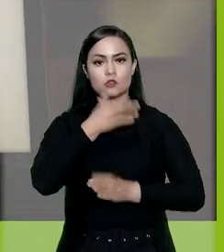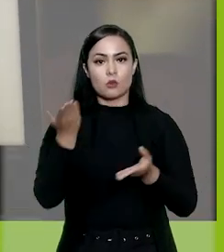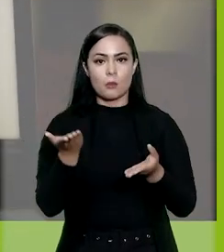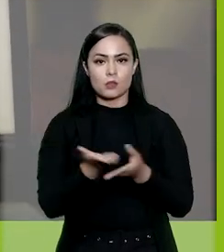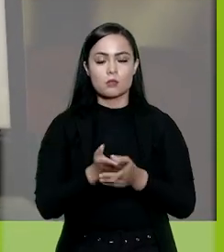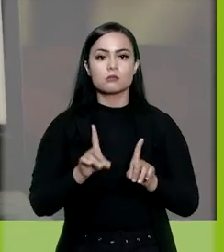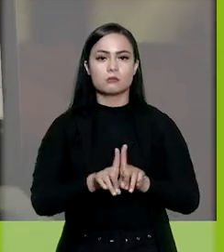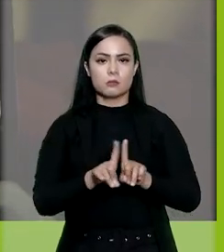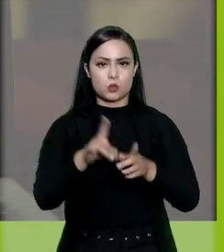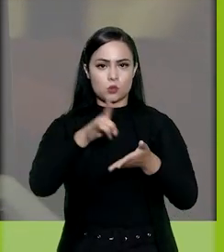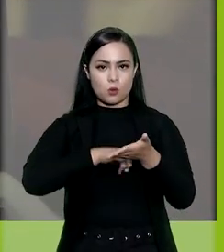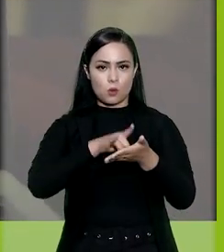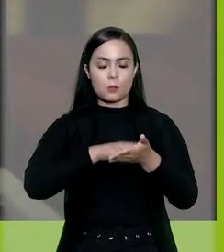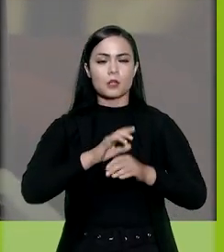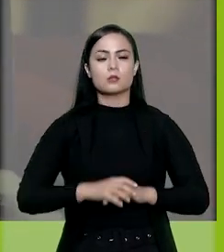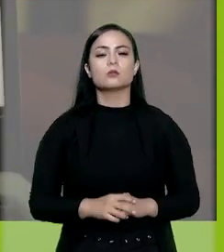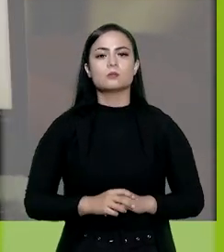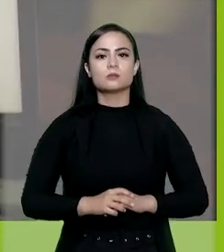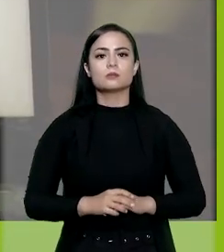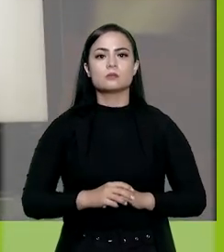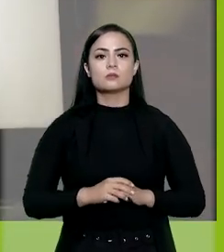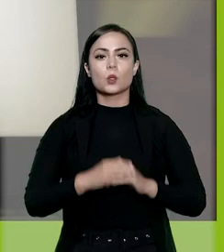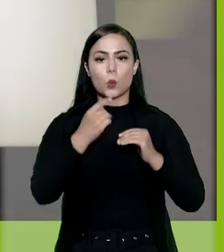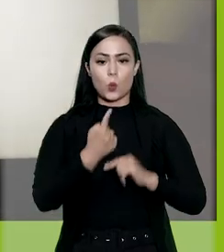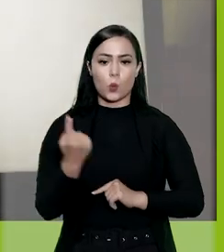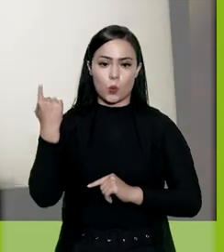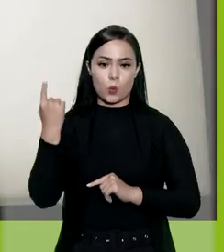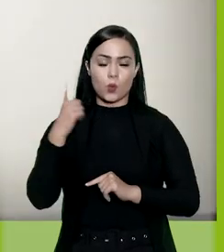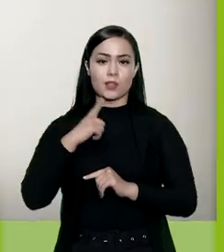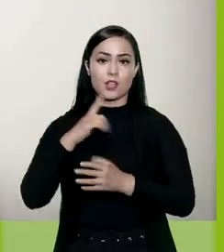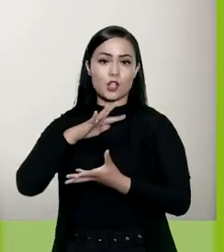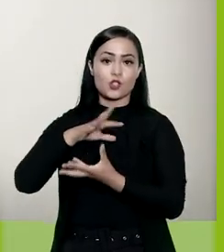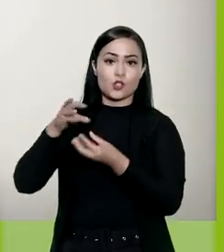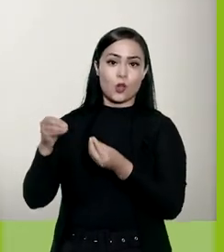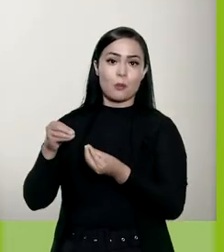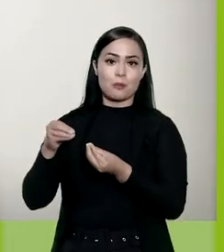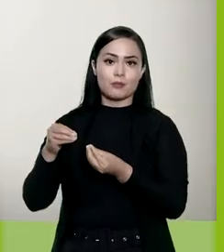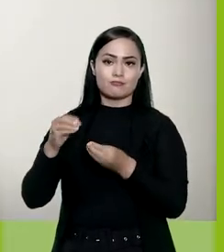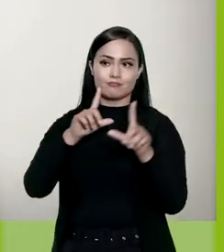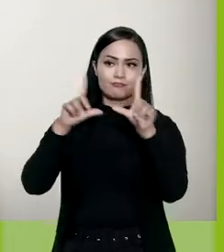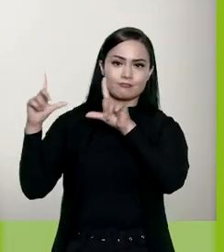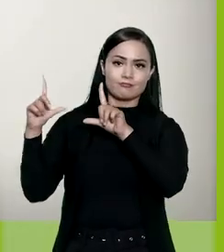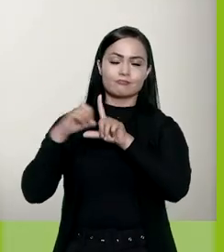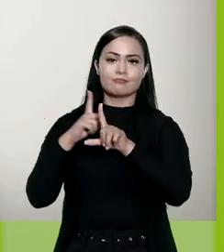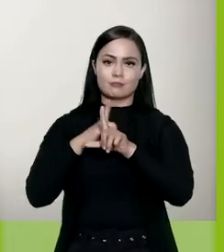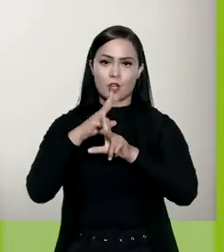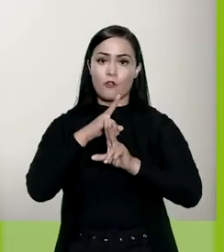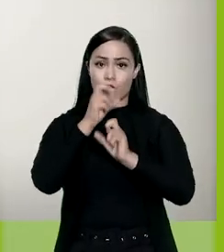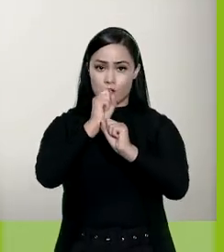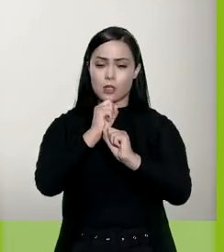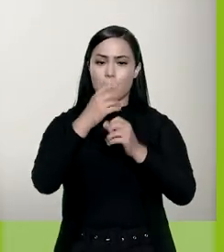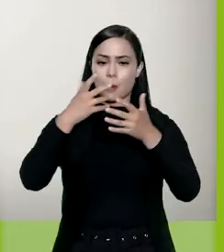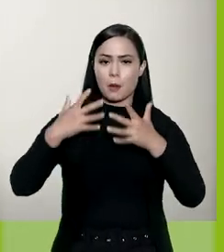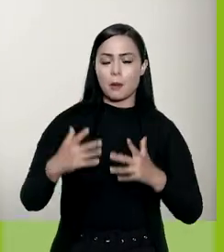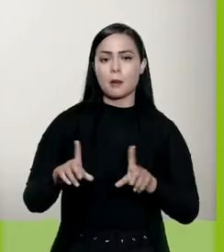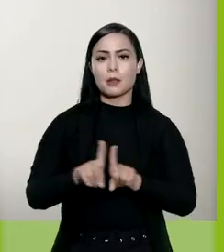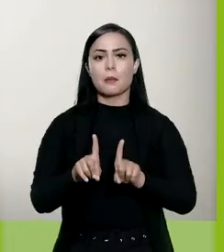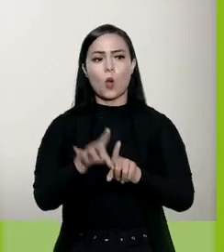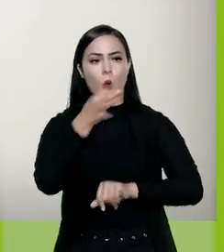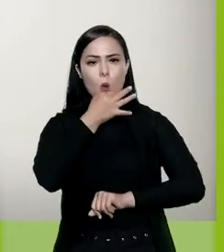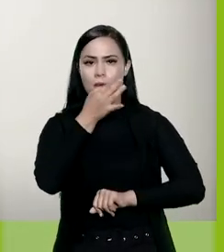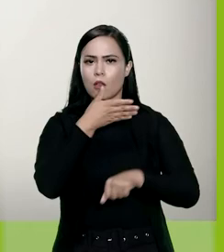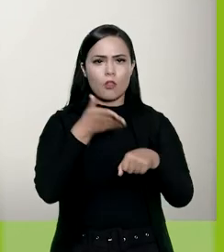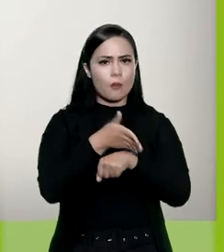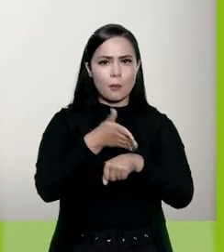os comentários de um processo e de seus documentos, o ícone do balão desaparece da tela. Vale reforçar também